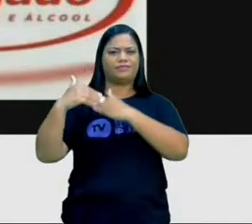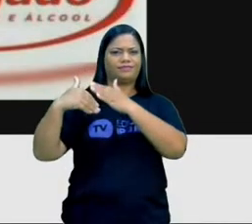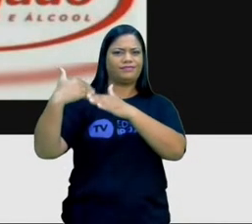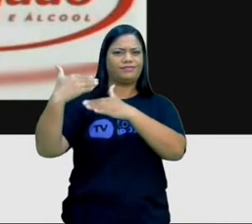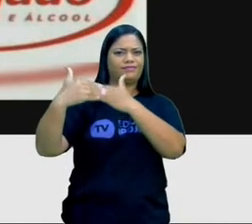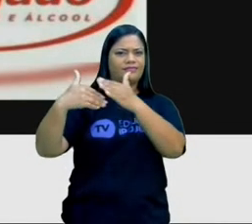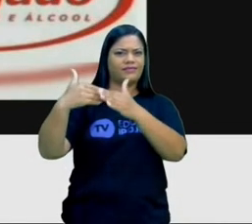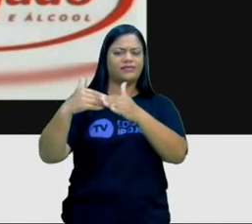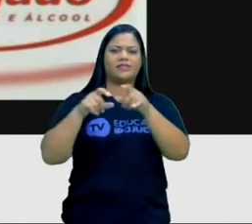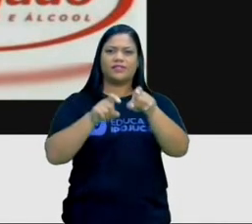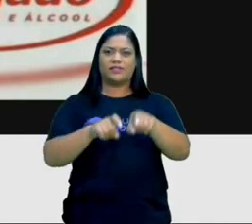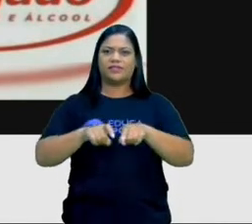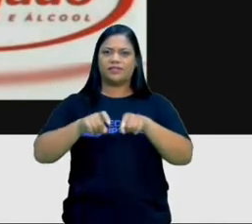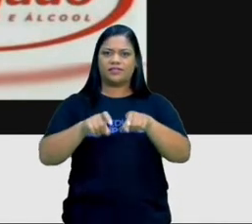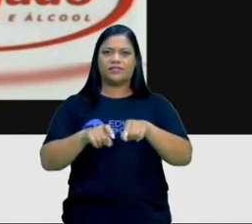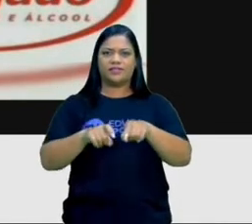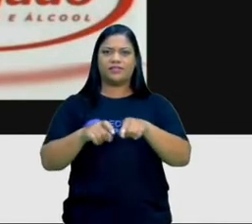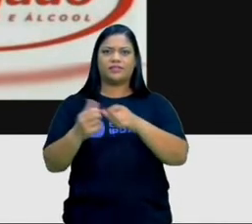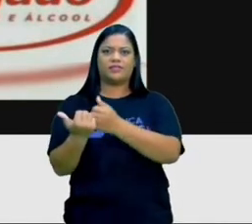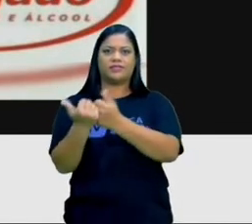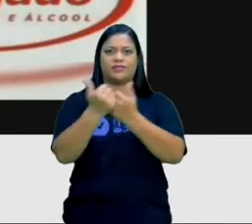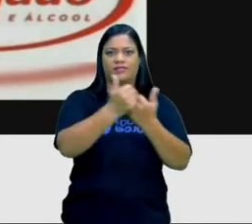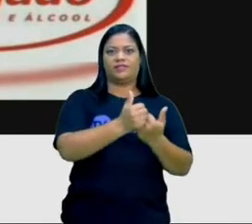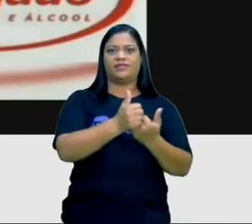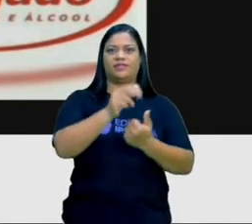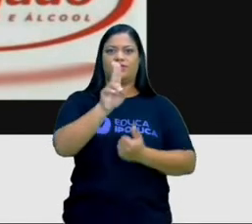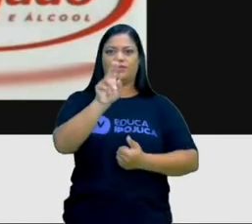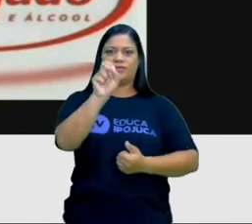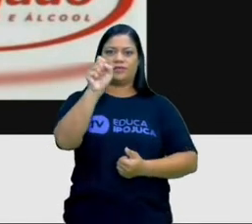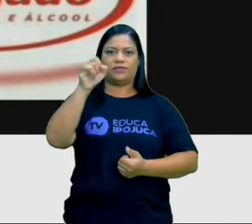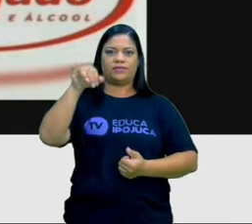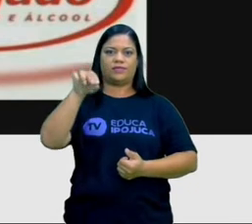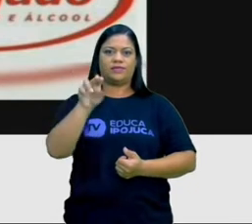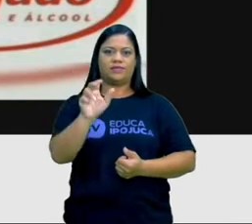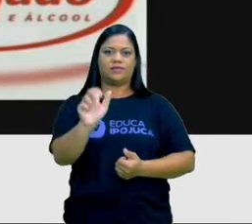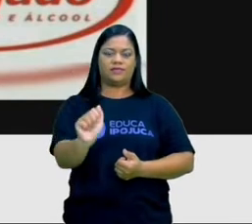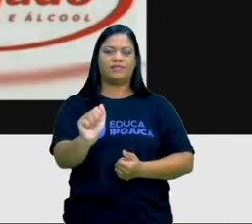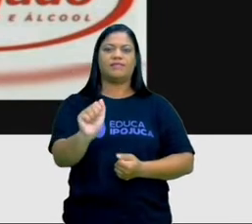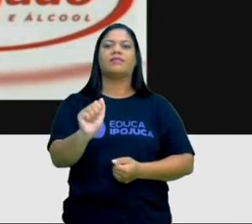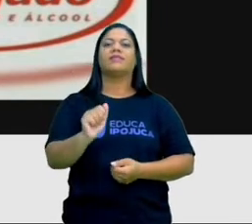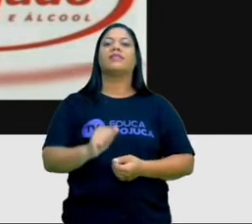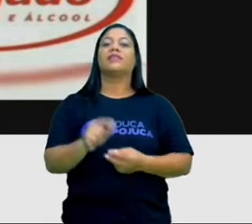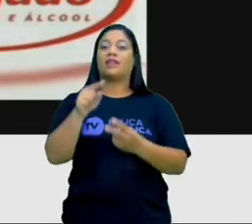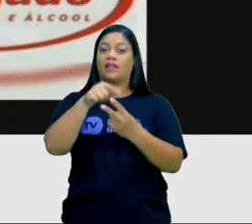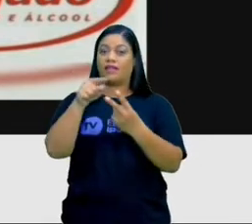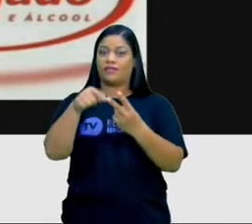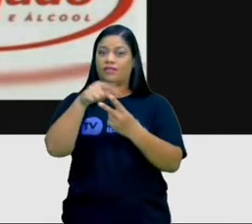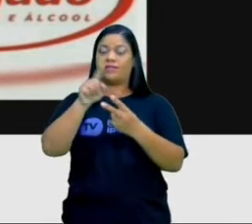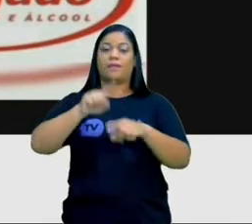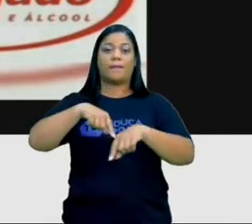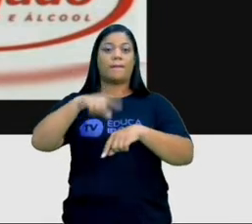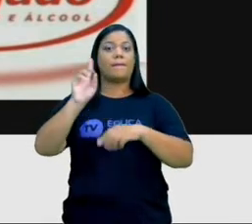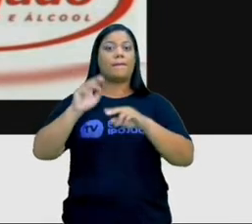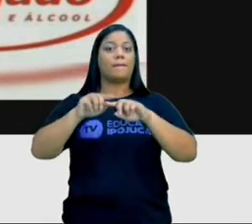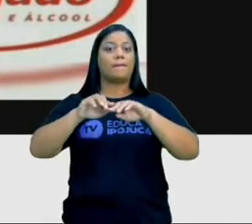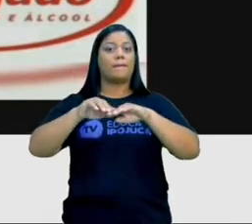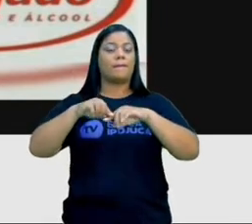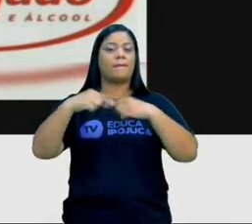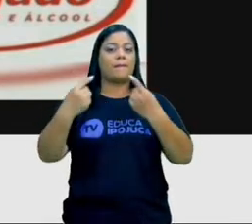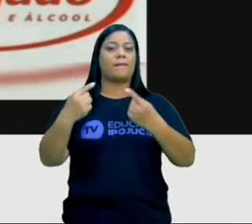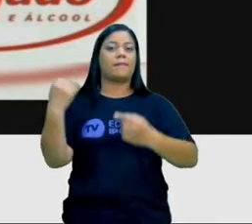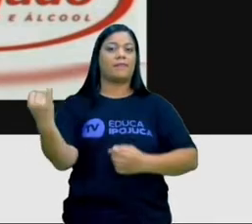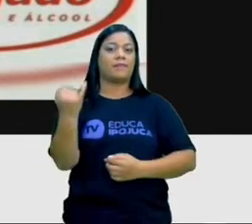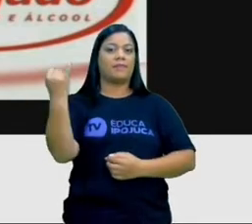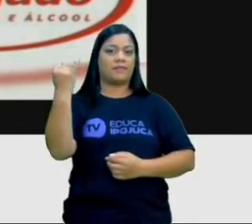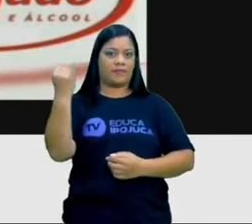os engenhos foram dando lugar às usinas de açúcar. Em Pujuca, as duas principais usinas são a